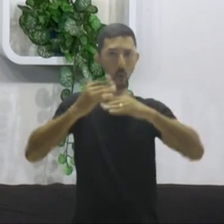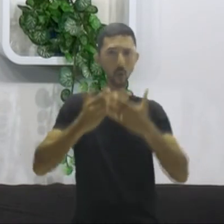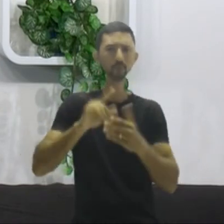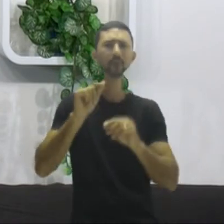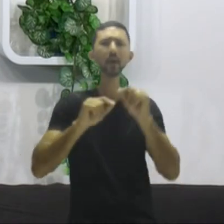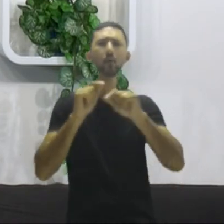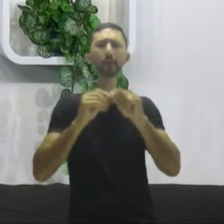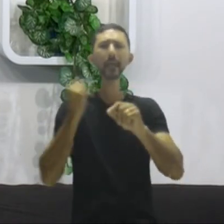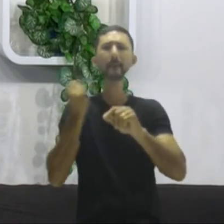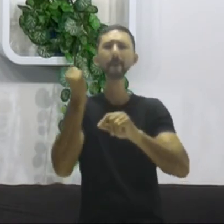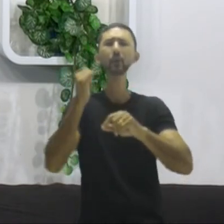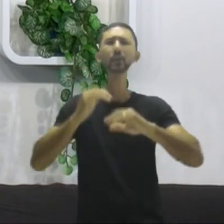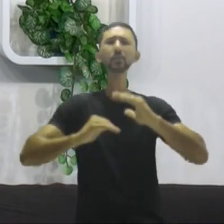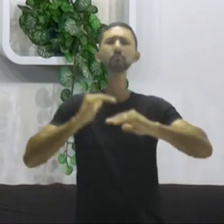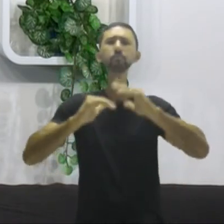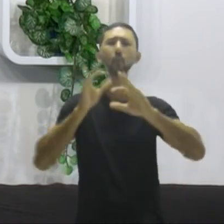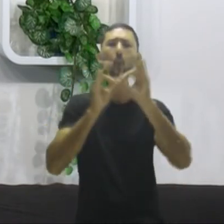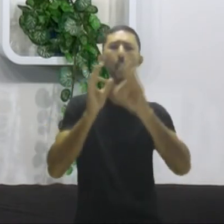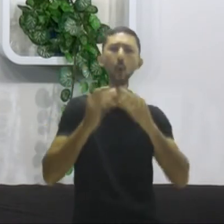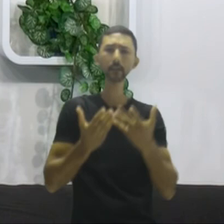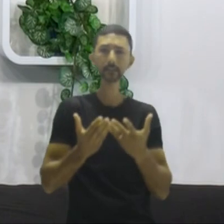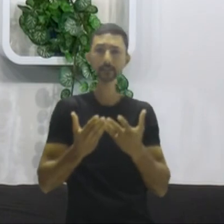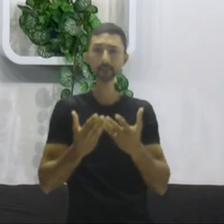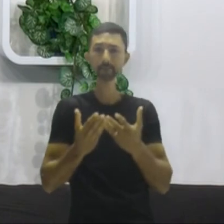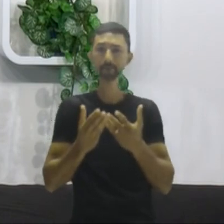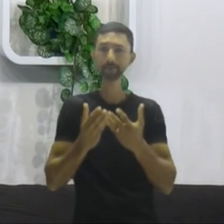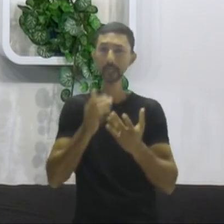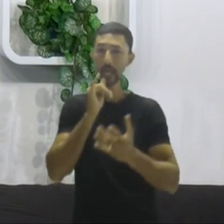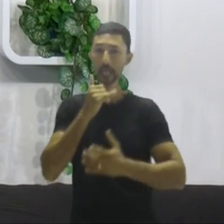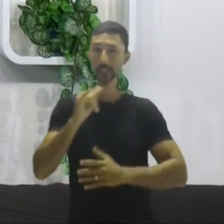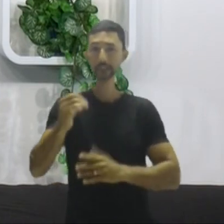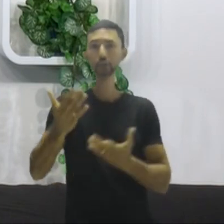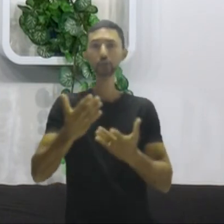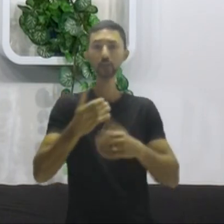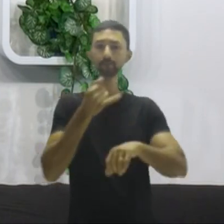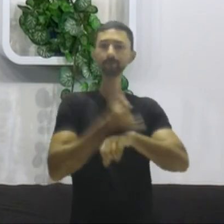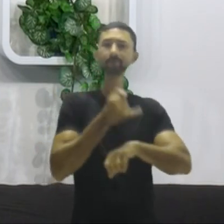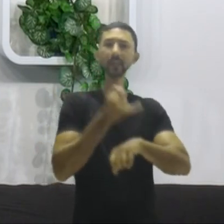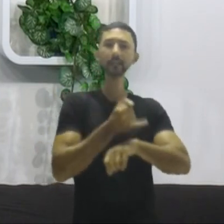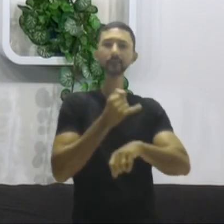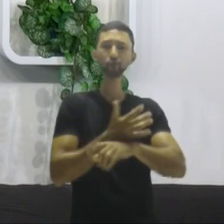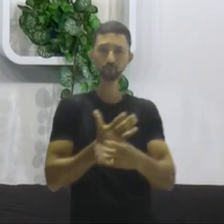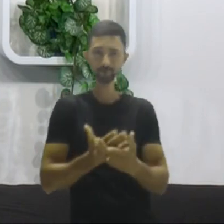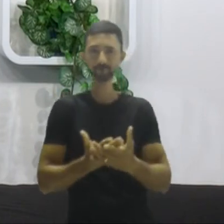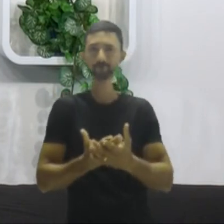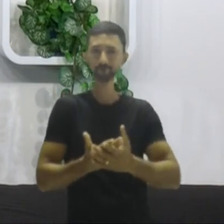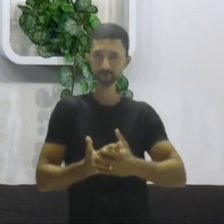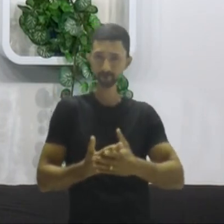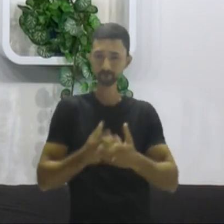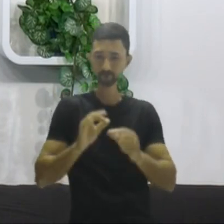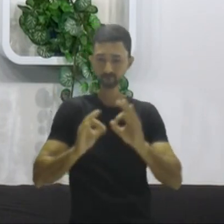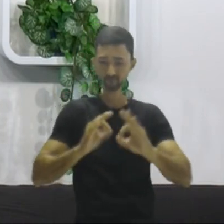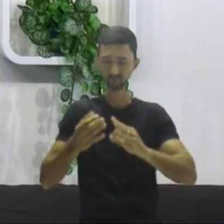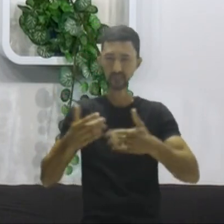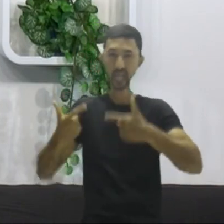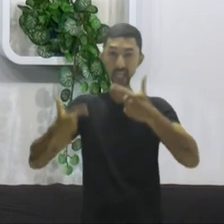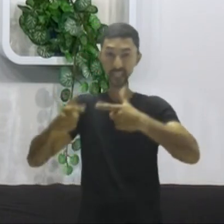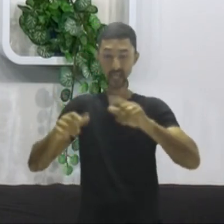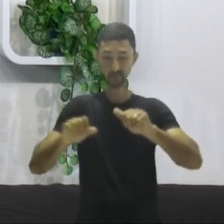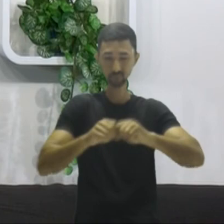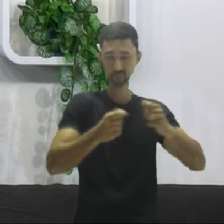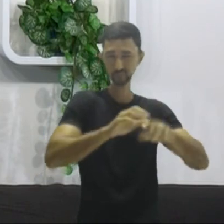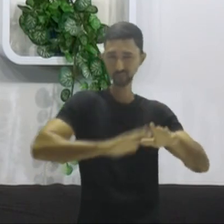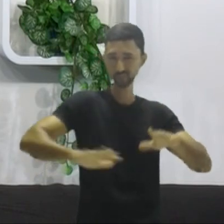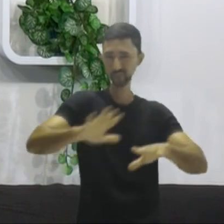mais importante numa reestruturação? Energia e aço. Se reestruturar de uma guerra. Então,